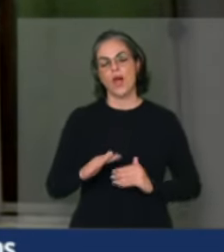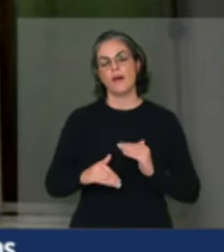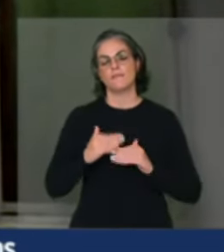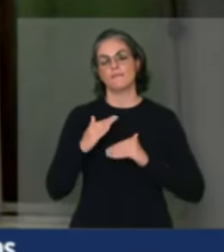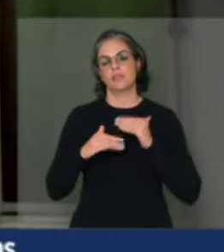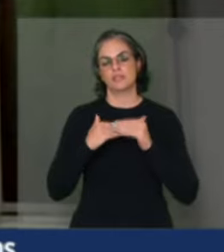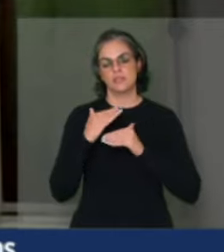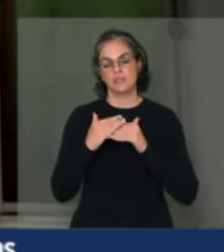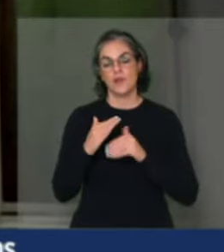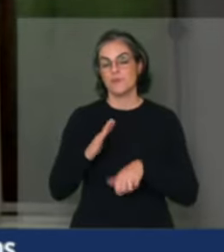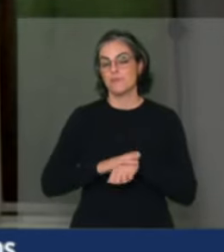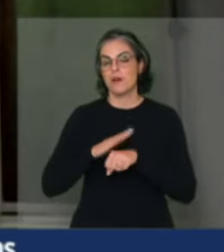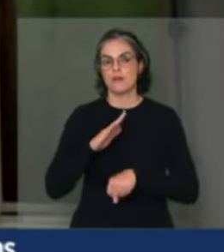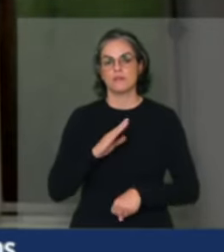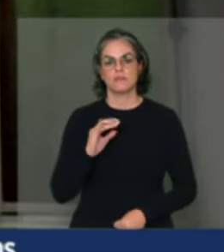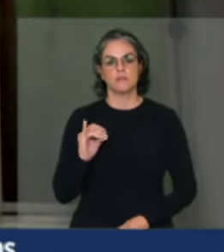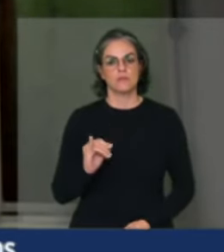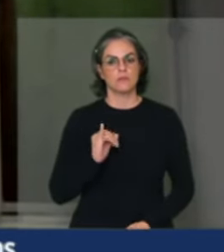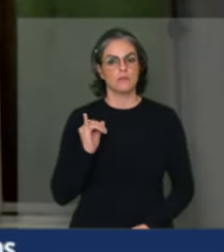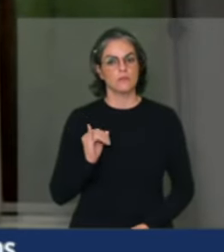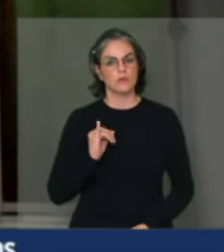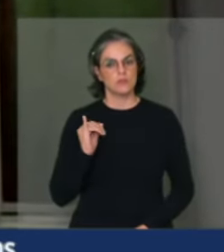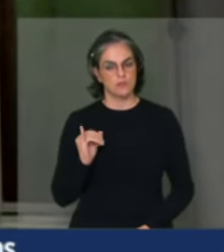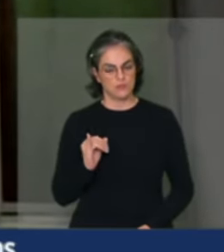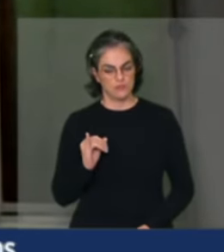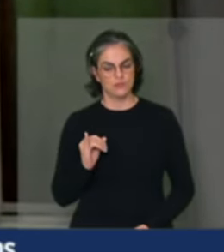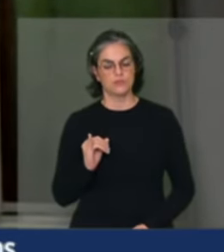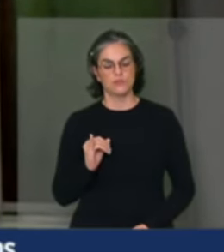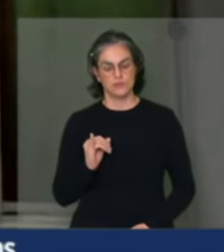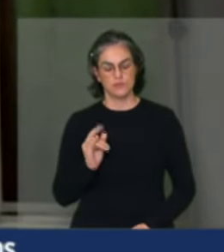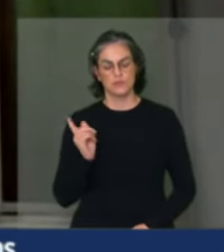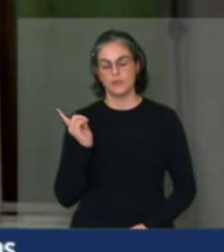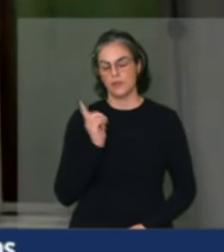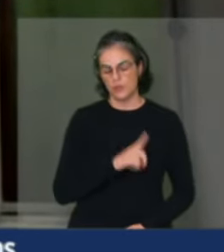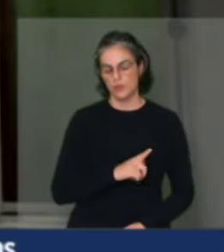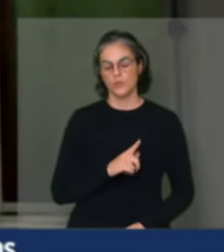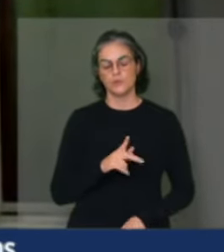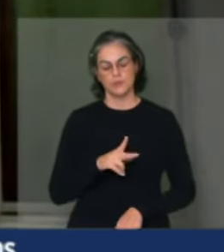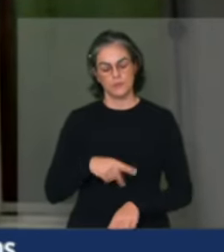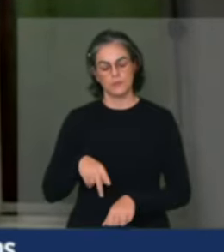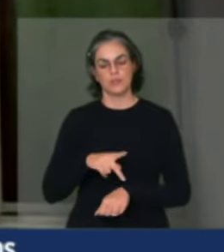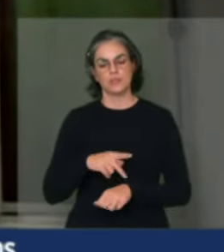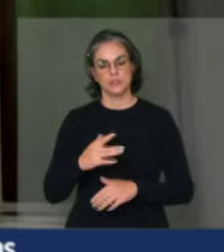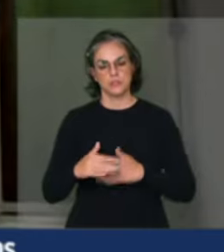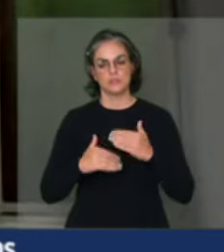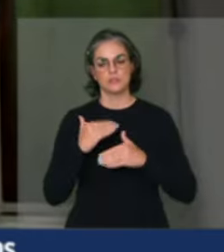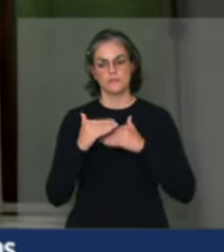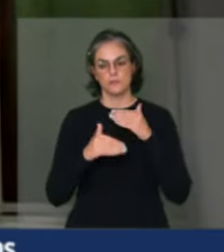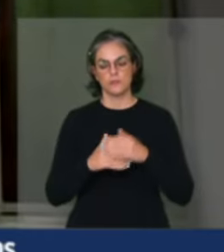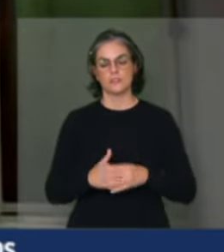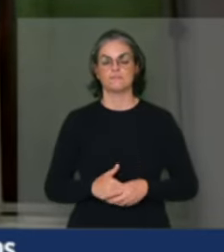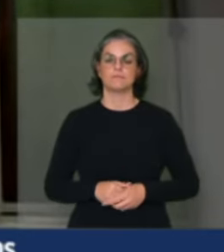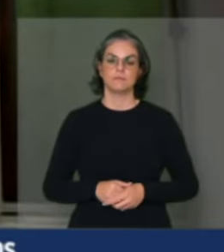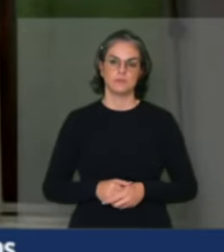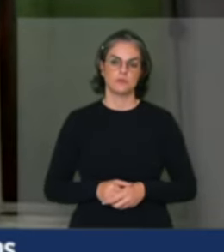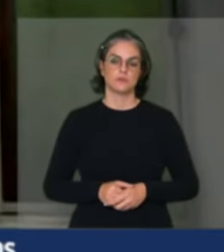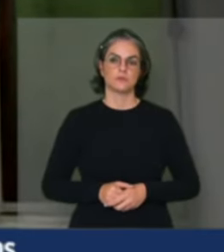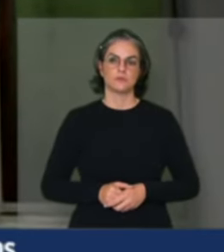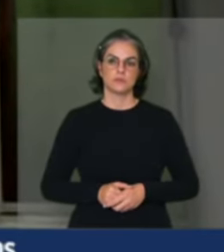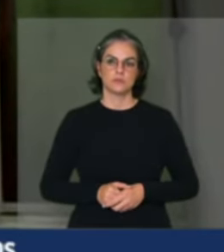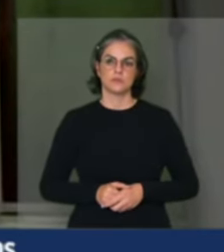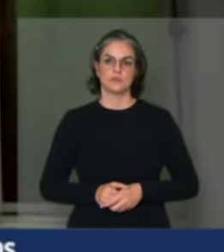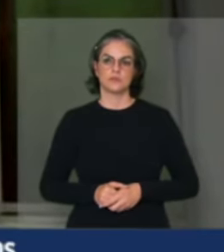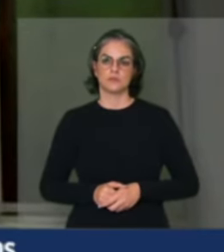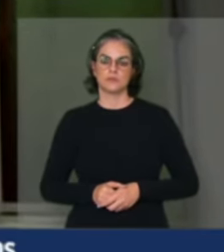o essencial para o desenvolvimento deste país, na questão da agricultura